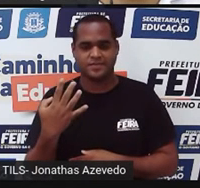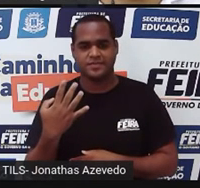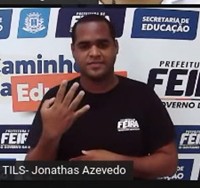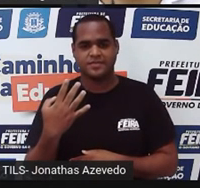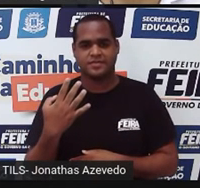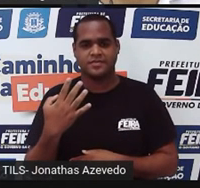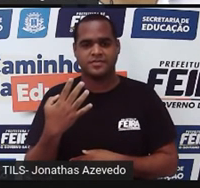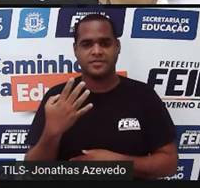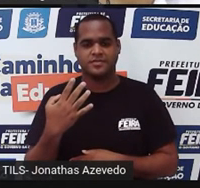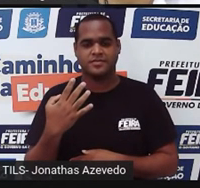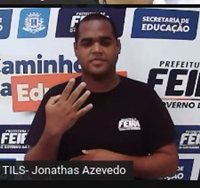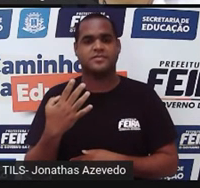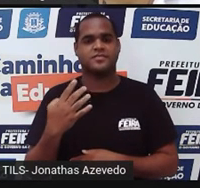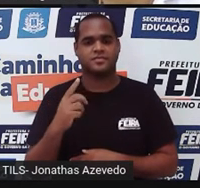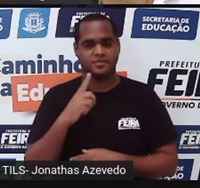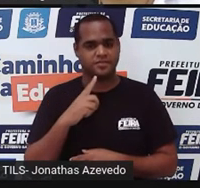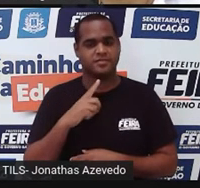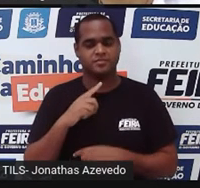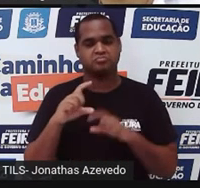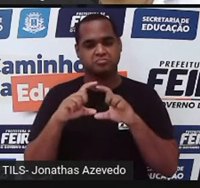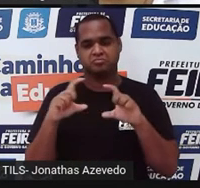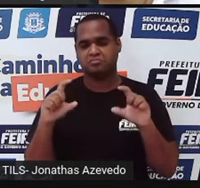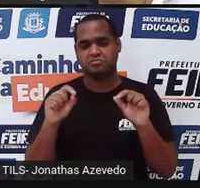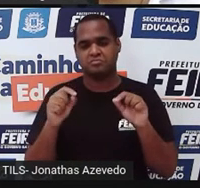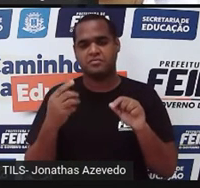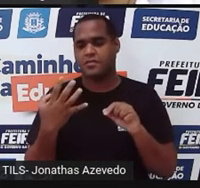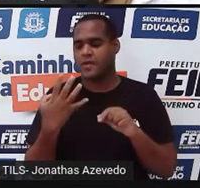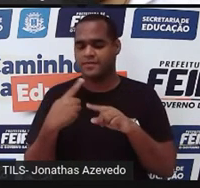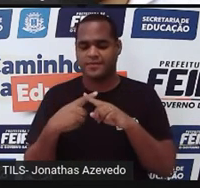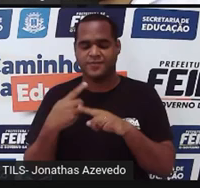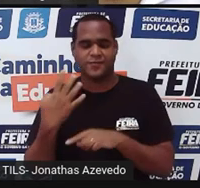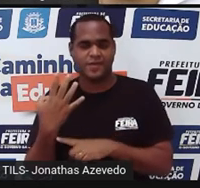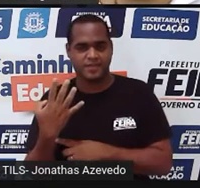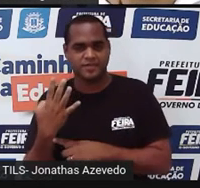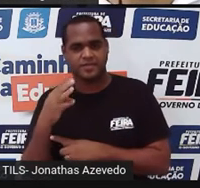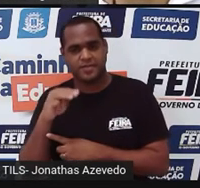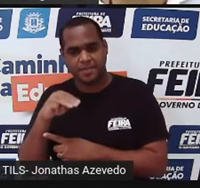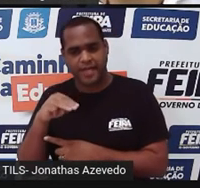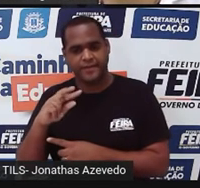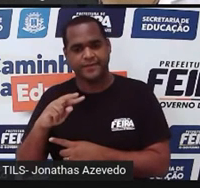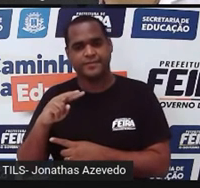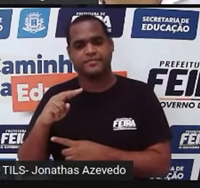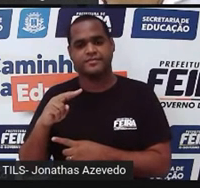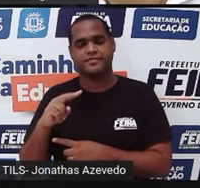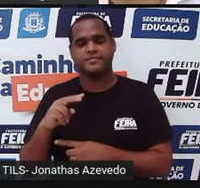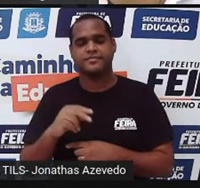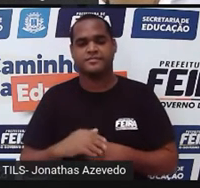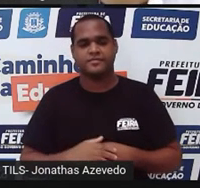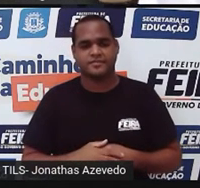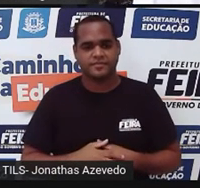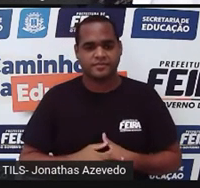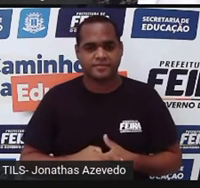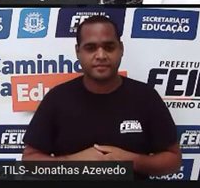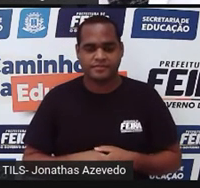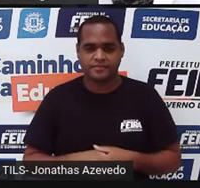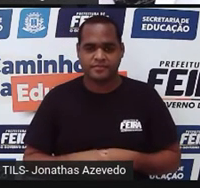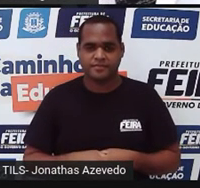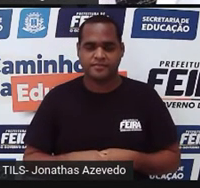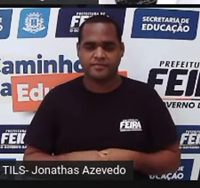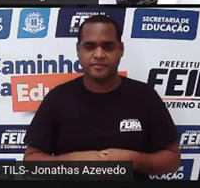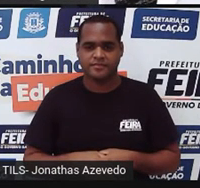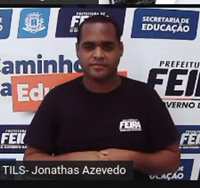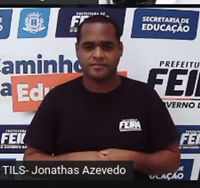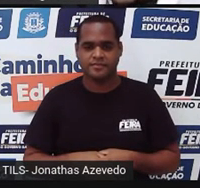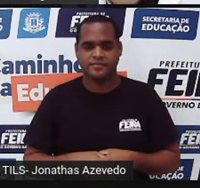também é um retângulo, né? O quadrado é um retângulo, vezes 4 metros de altura também. Então, fazendo